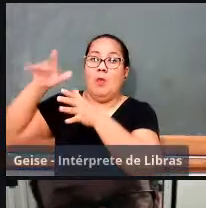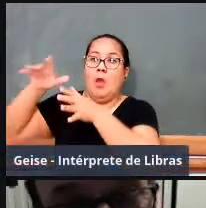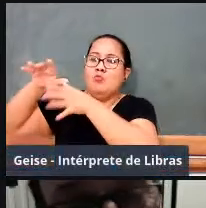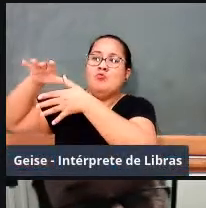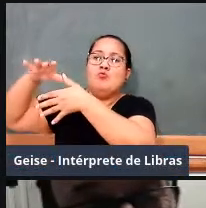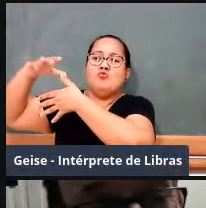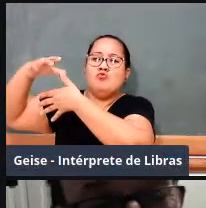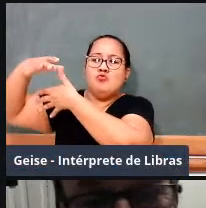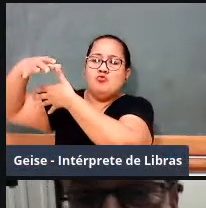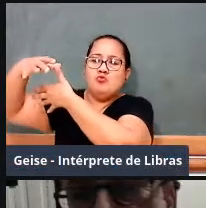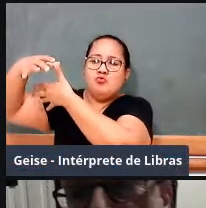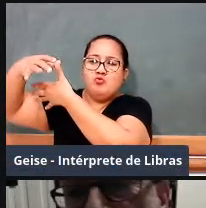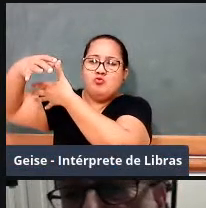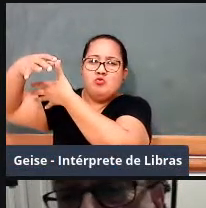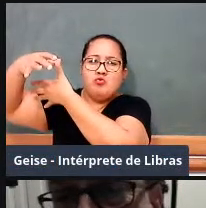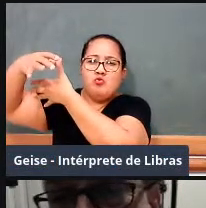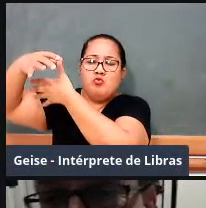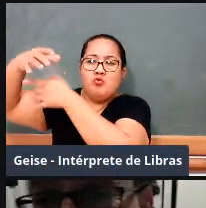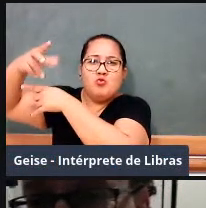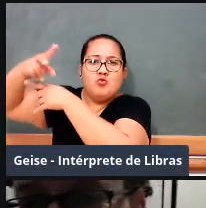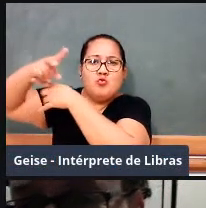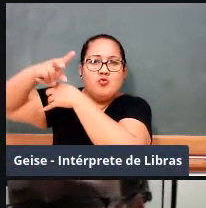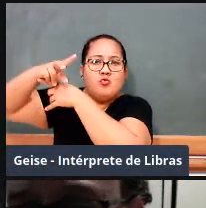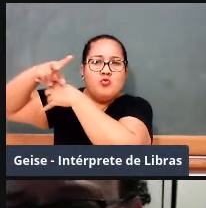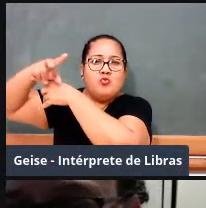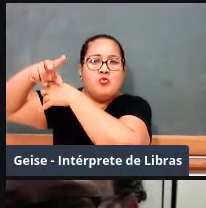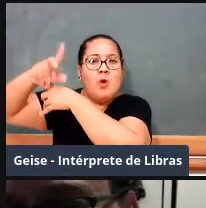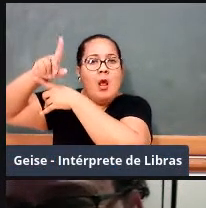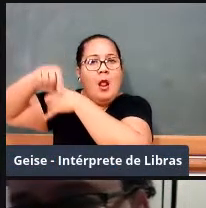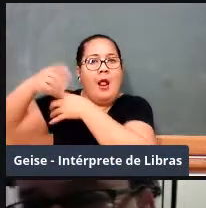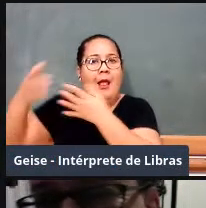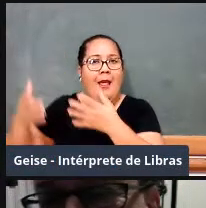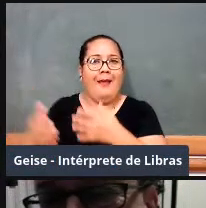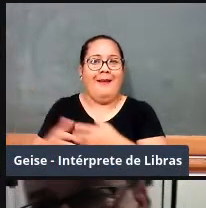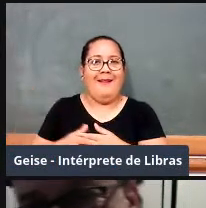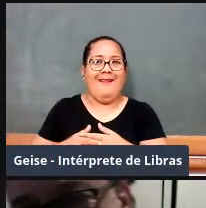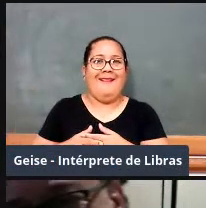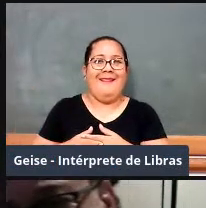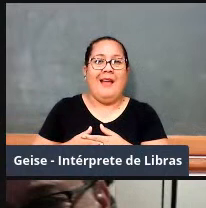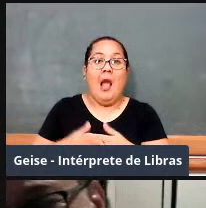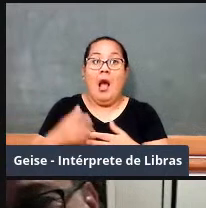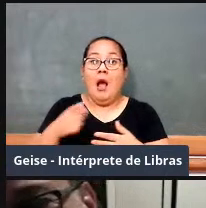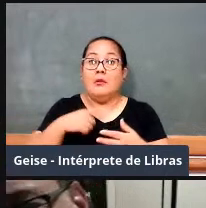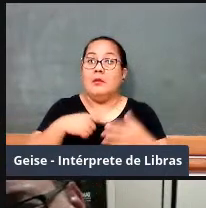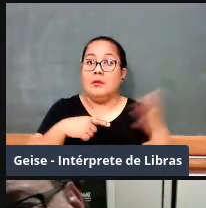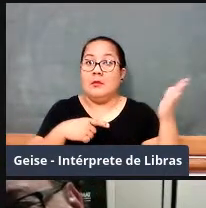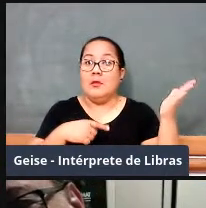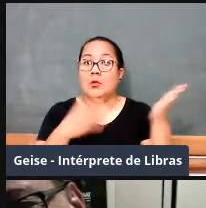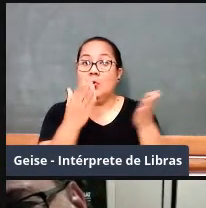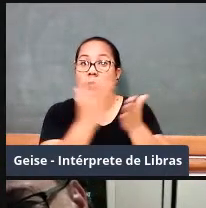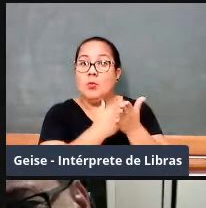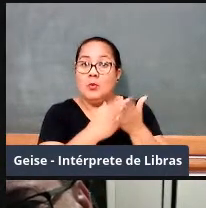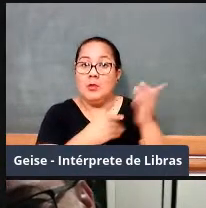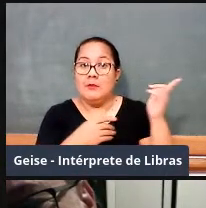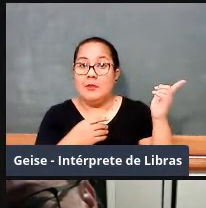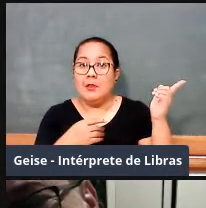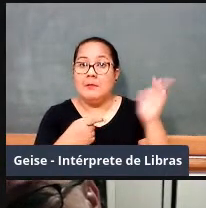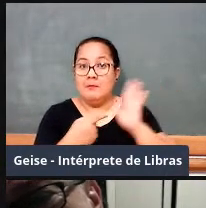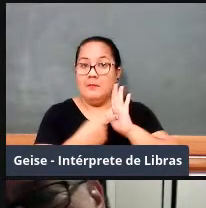artificiais. E aí, você vê uma página do finalzinho da década de 50